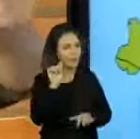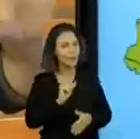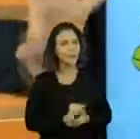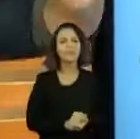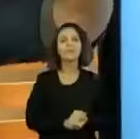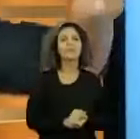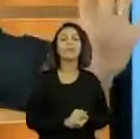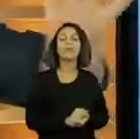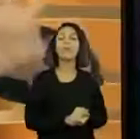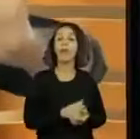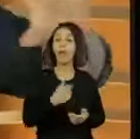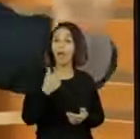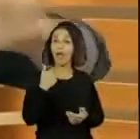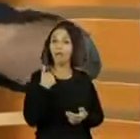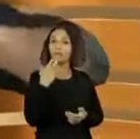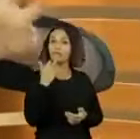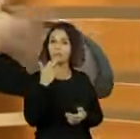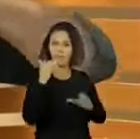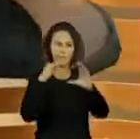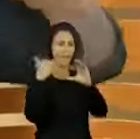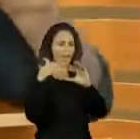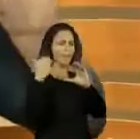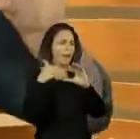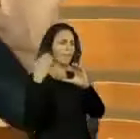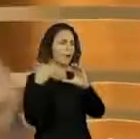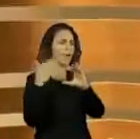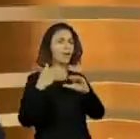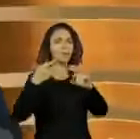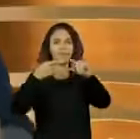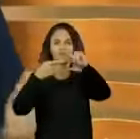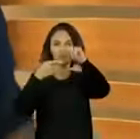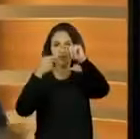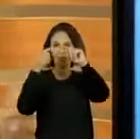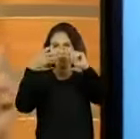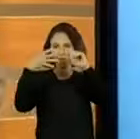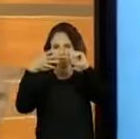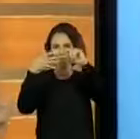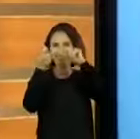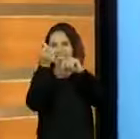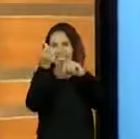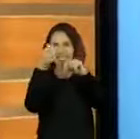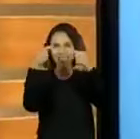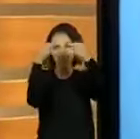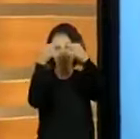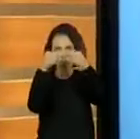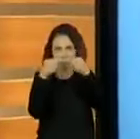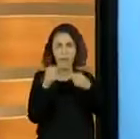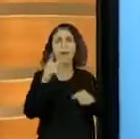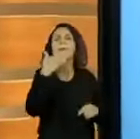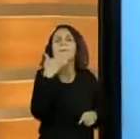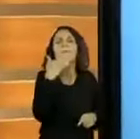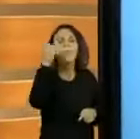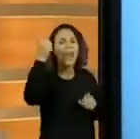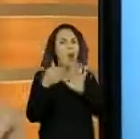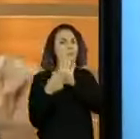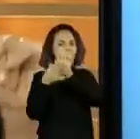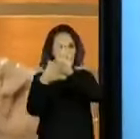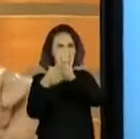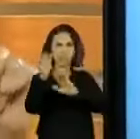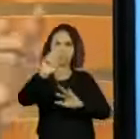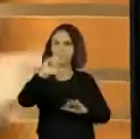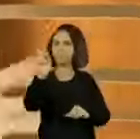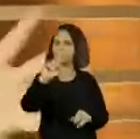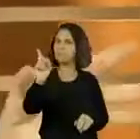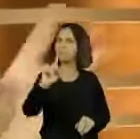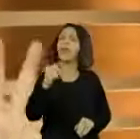O professor recebeu muitas cestilhas, muitas. Aí eu selecionei algumas. As que estão aqui, não é que elas foram as melhores, que fica claro. Não é que foram as